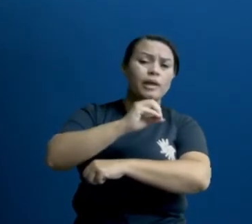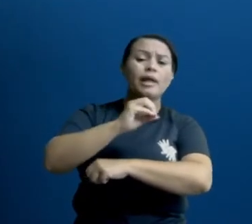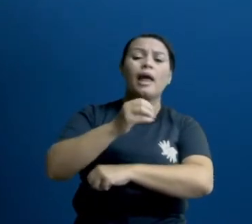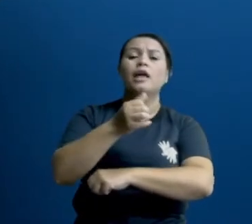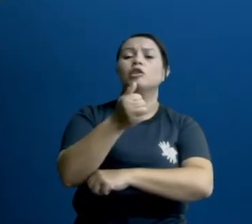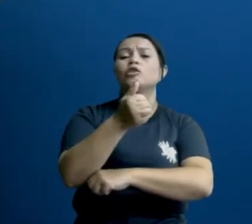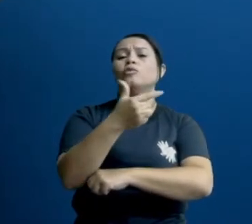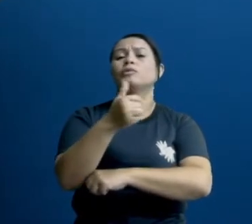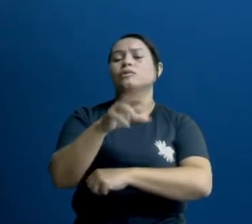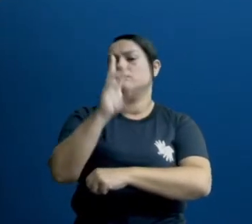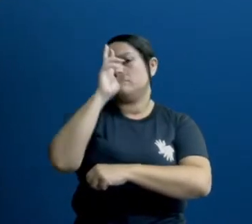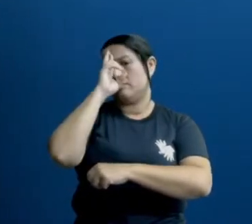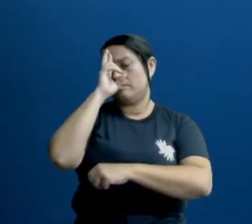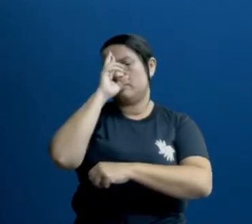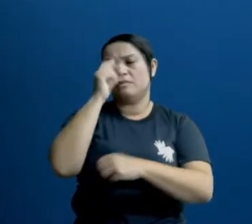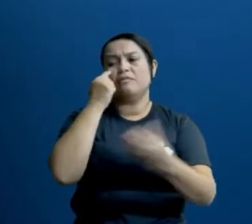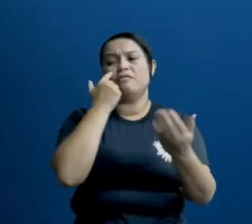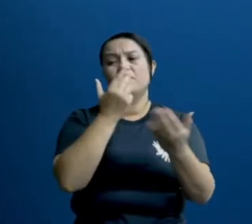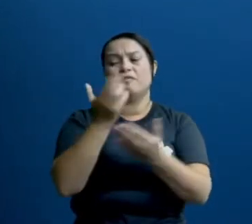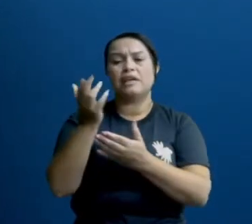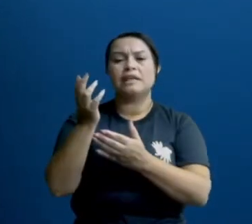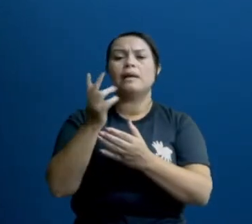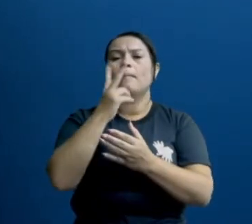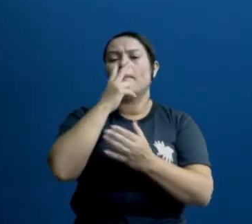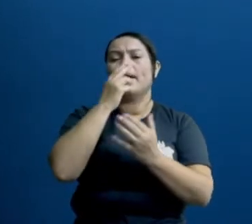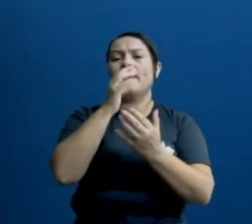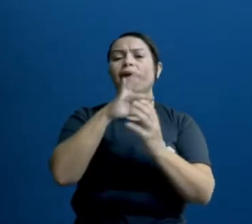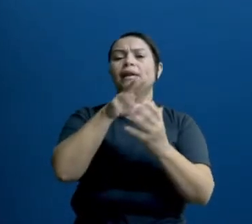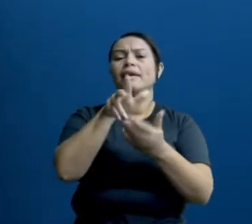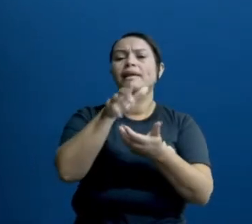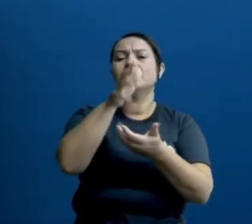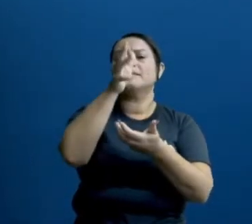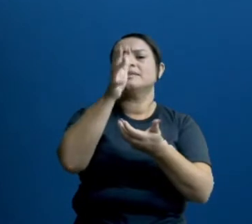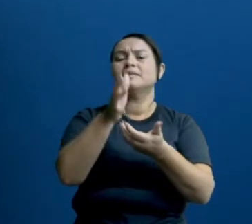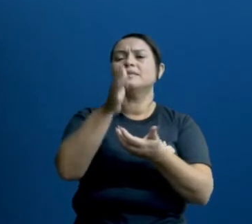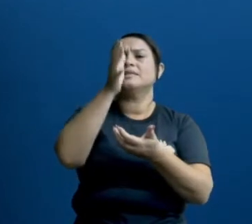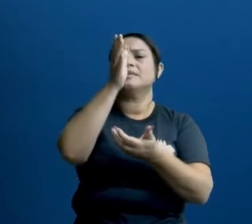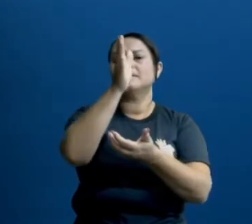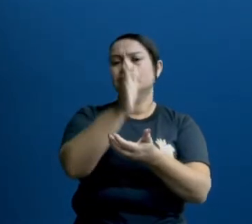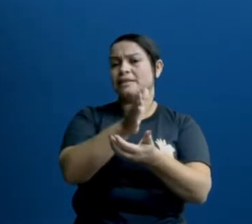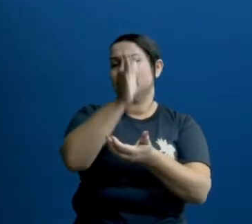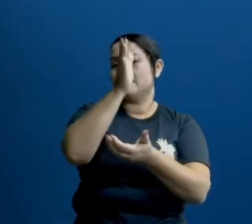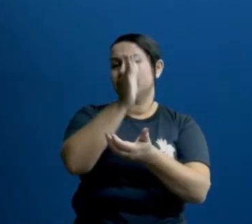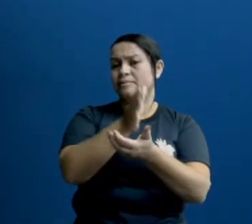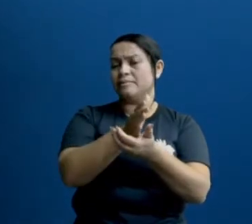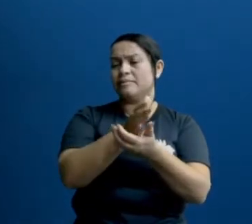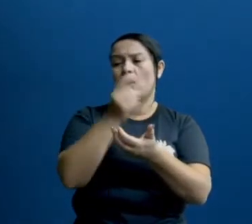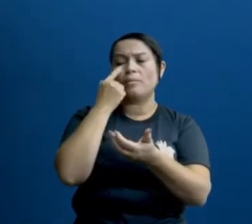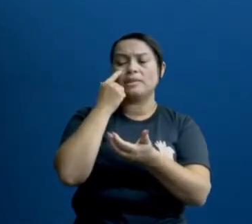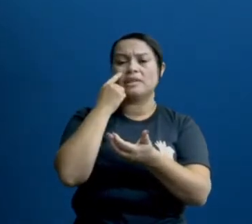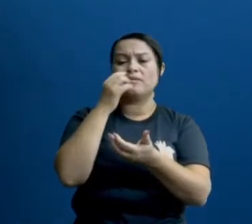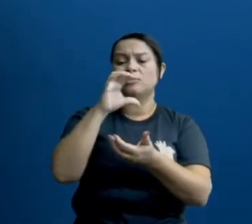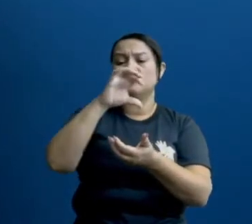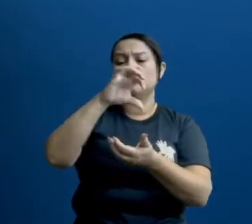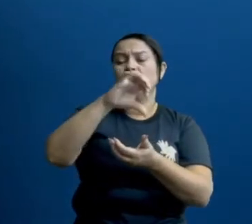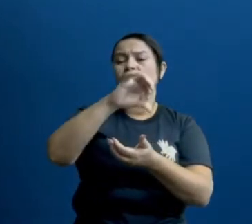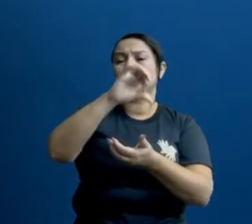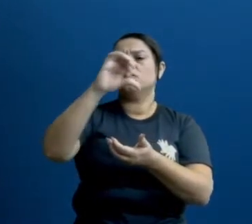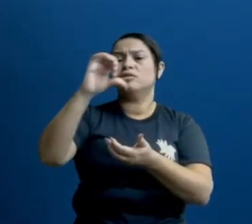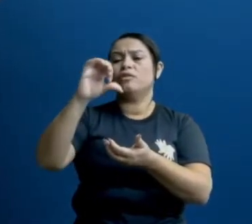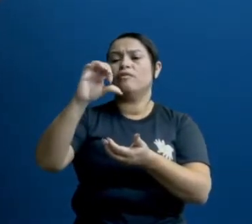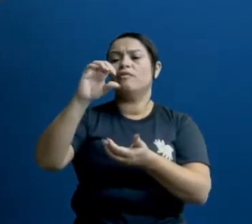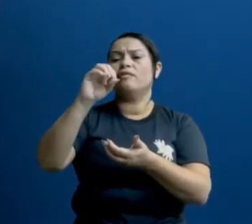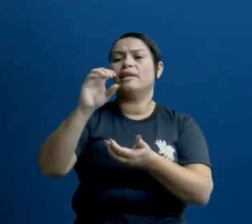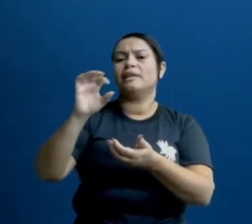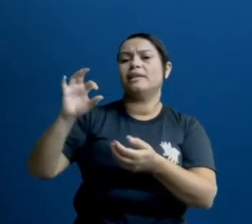crescente, ela está também no ângulo de 90 graus